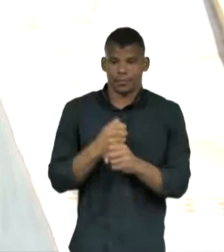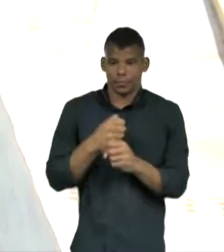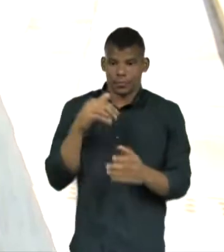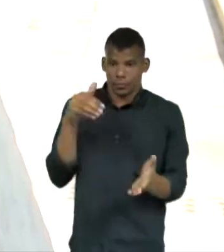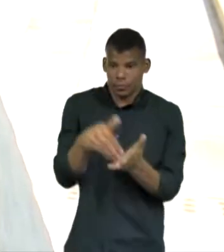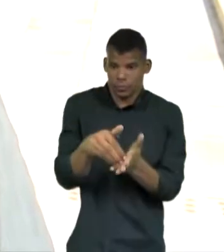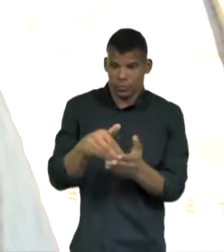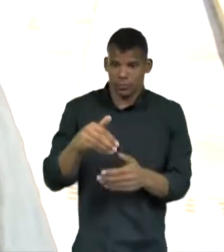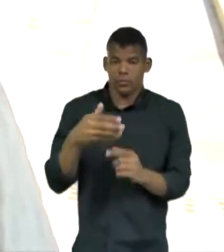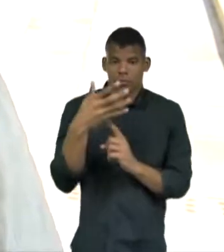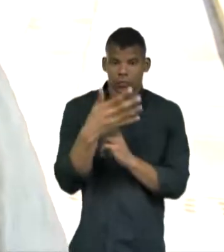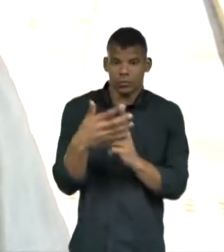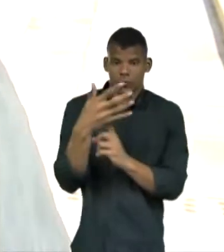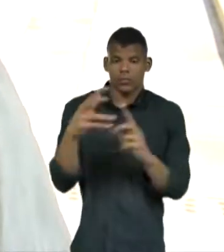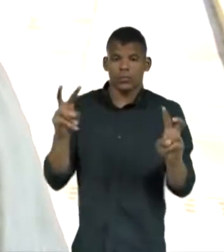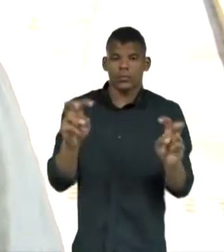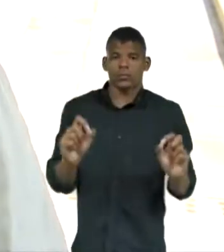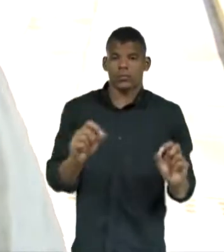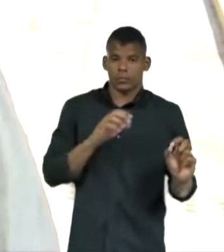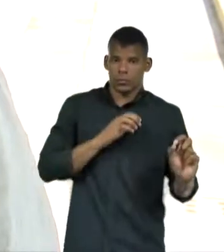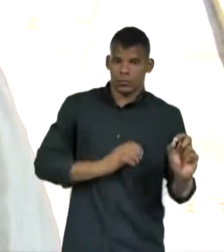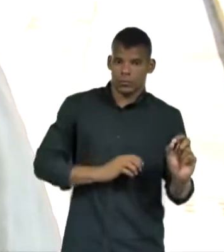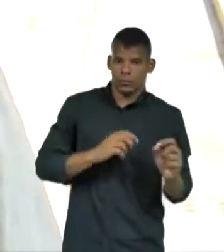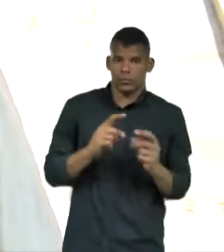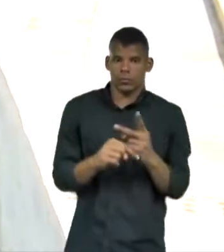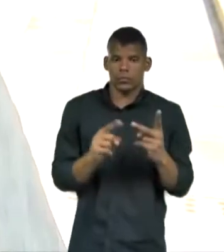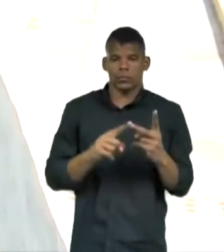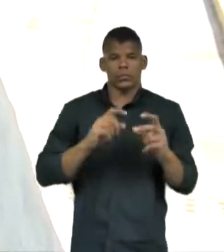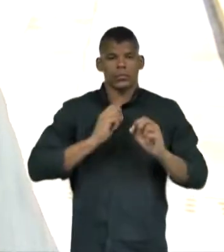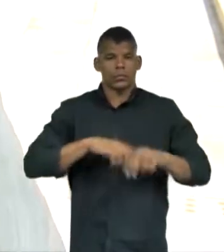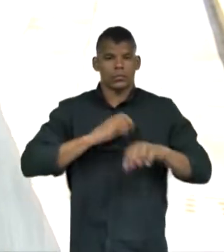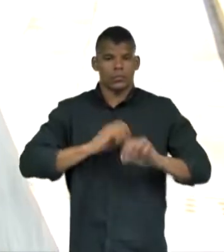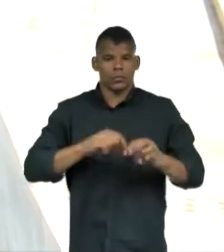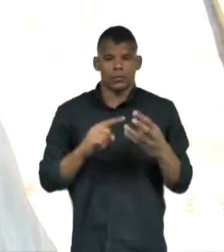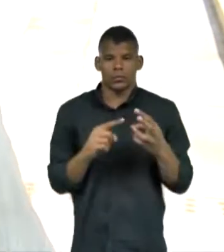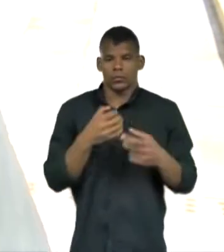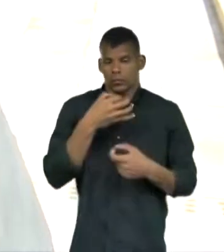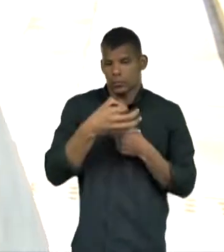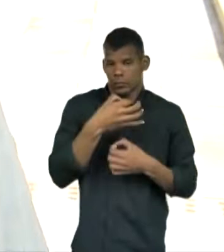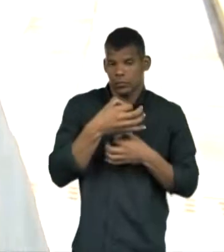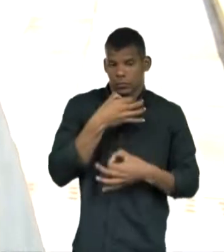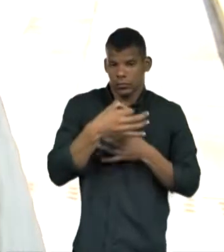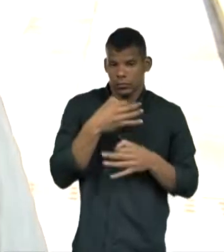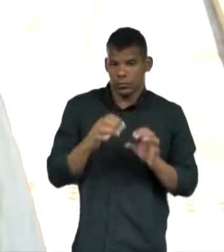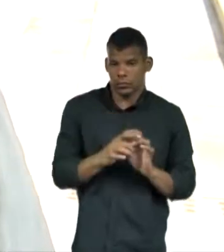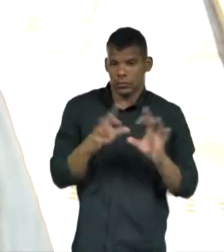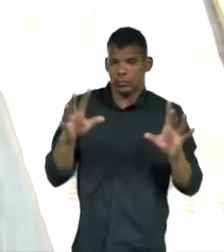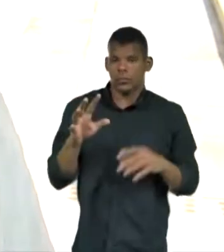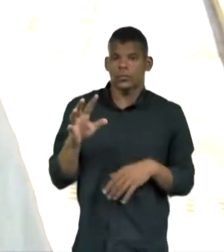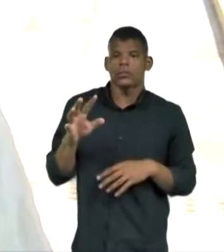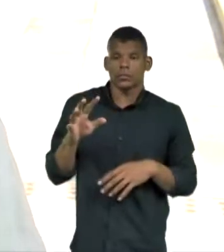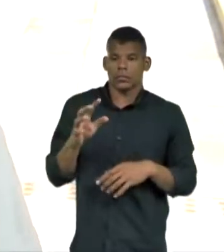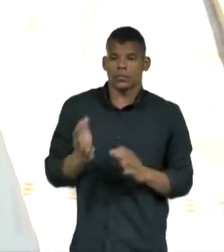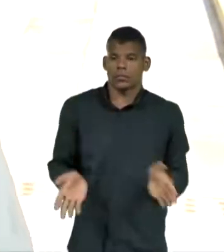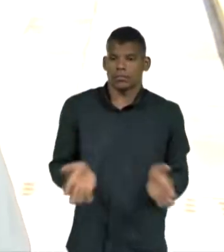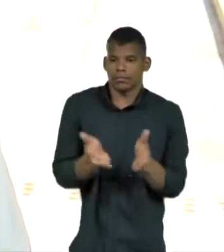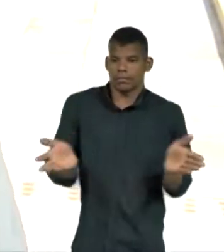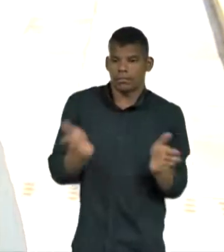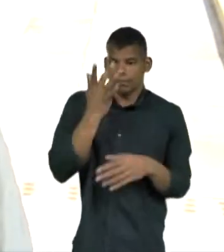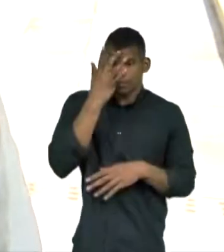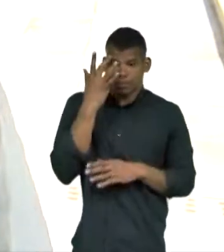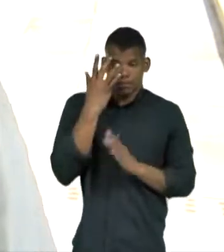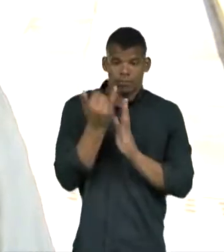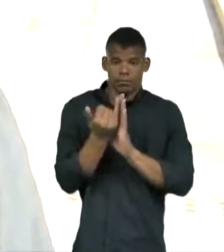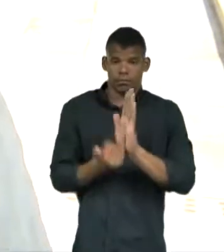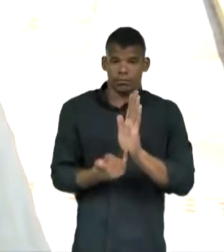com palestras sobre cidadania, educação, democracia, incentivando essas pessoas a alistarem, fazer alistamentos. A gente acredita